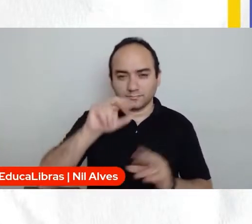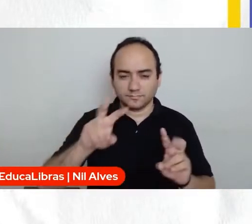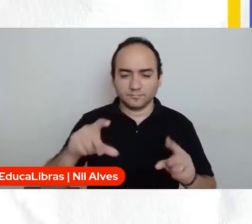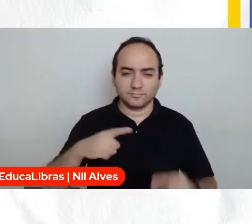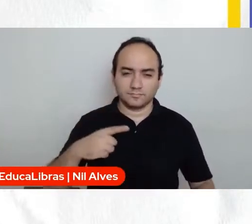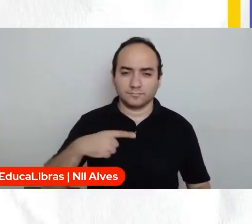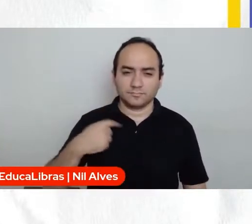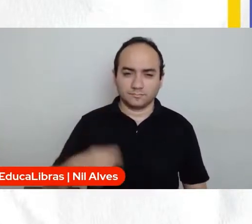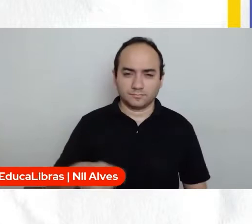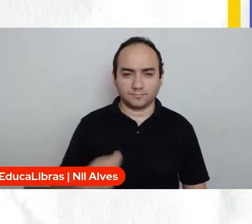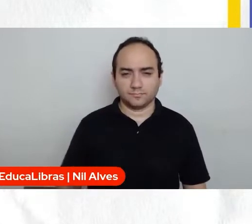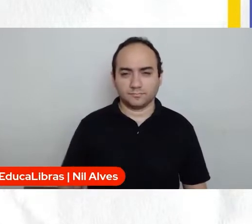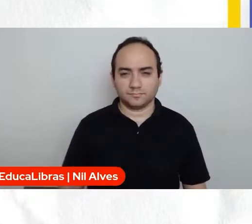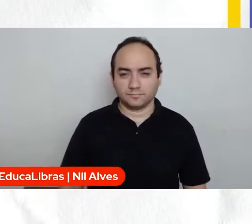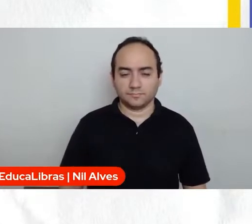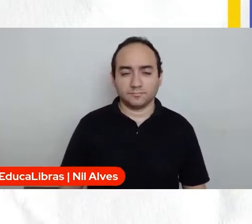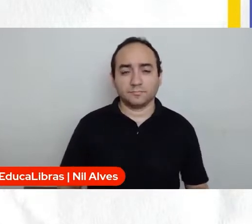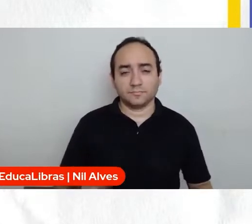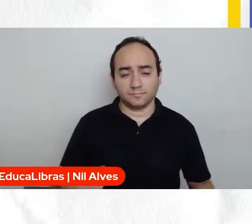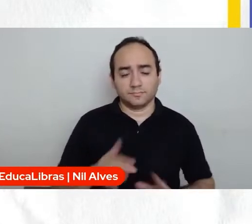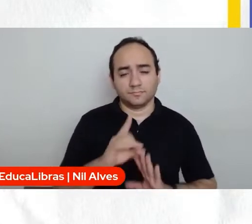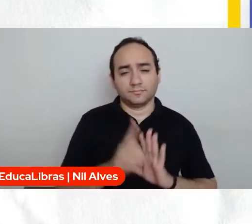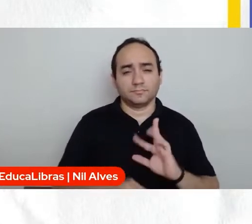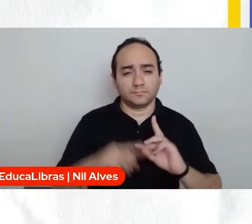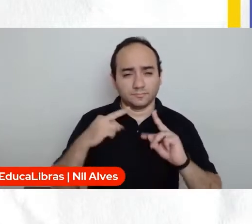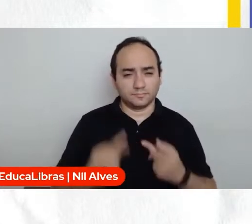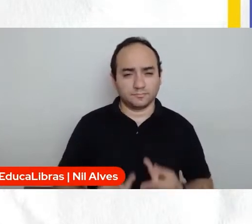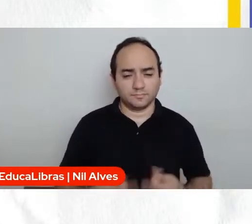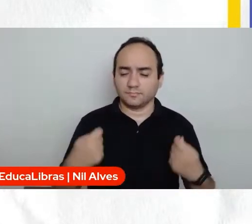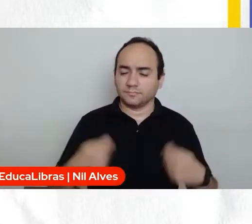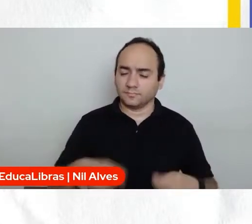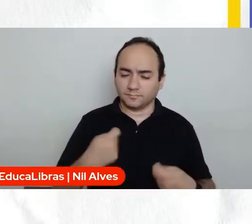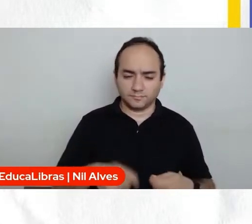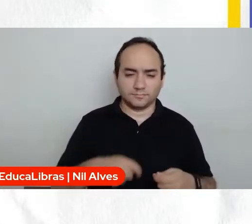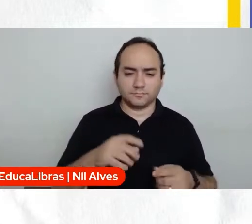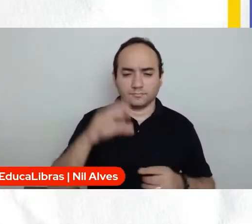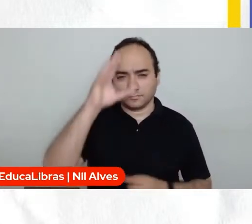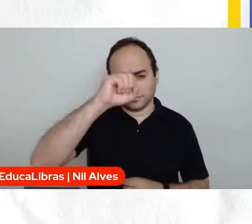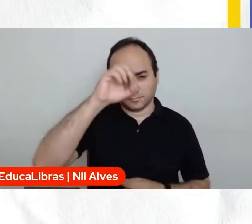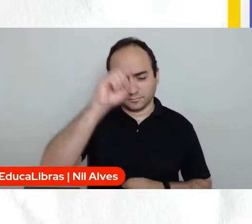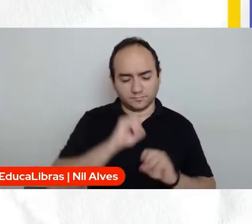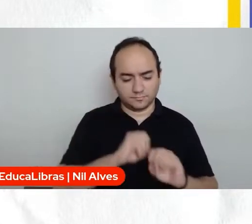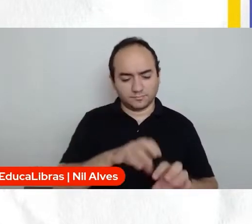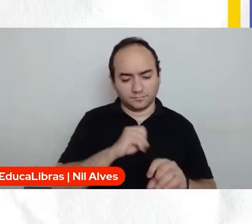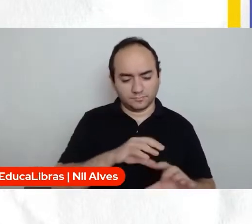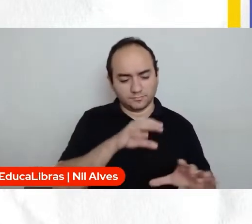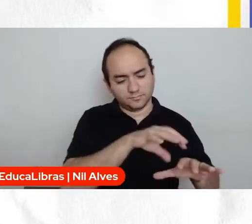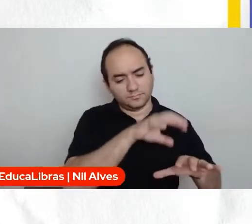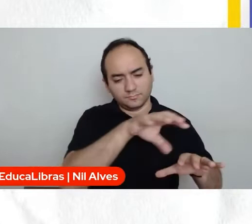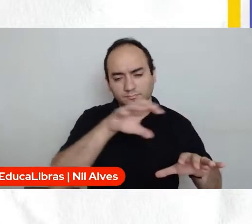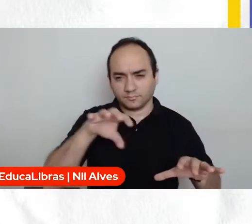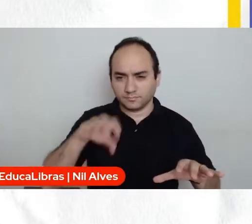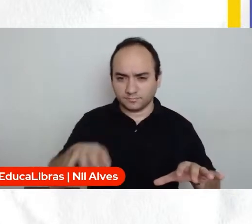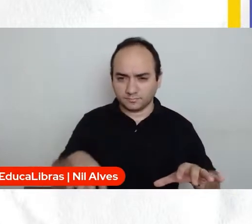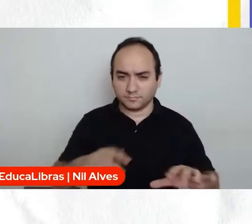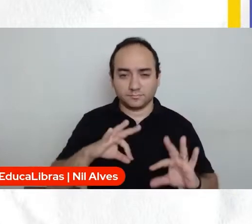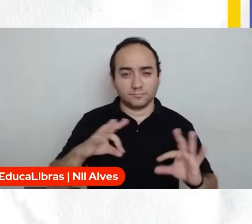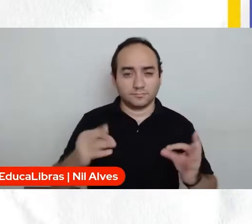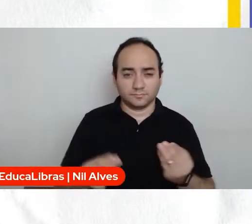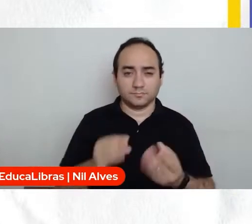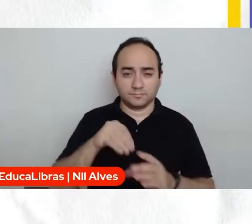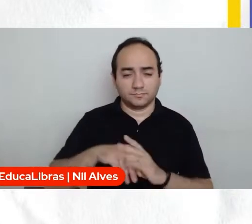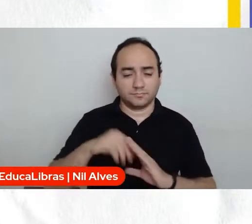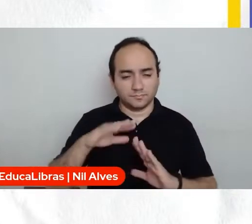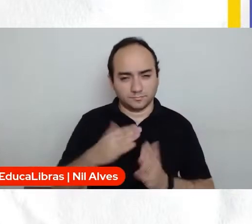direitos humanos têm que perpassar por todos os componentes curriculares, por todas as áreas, de forma direta, indireta, implícita e explícita.